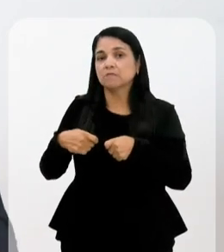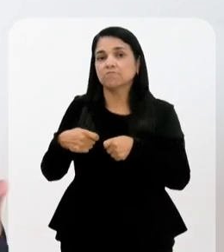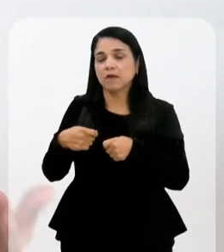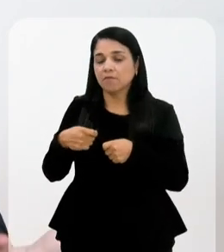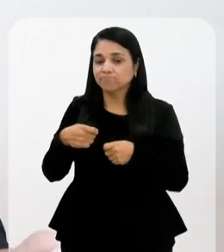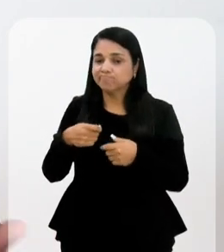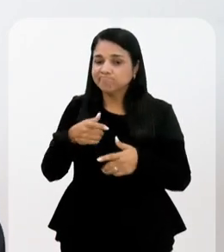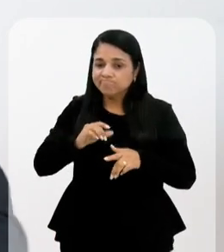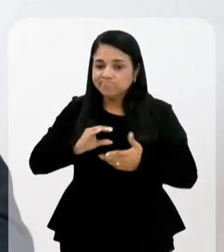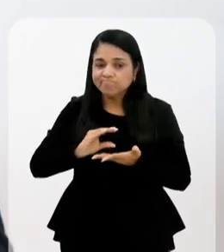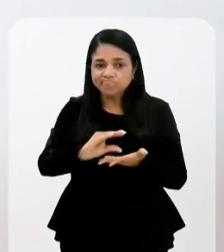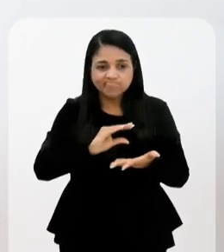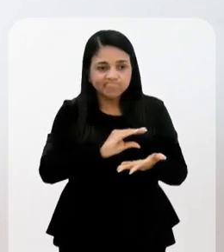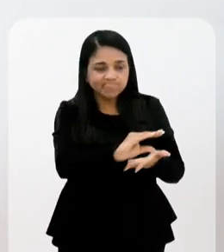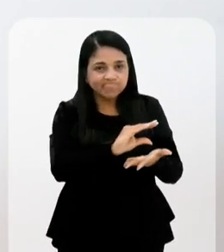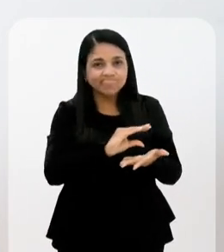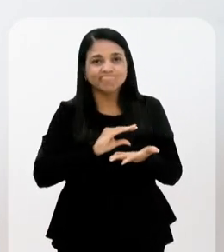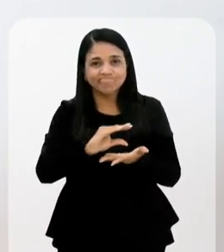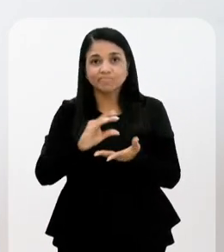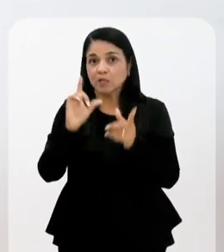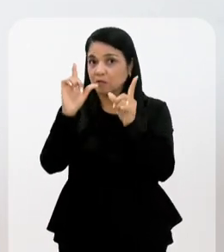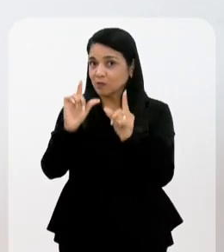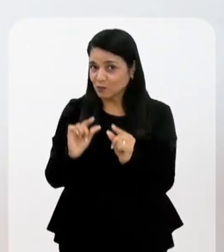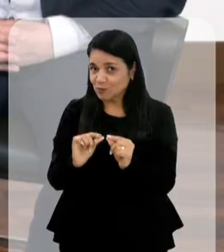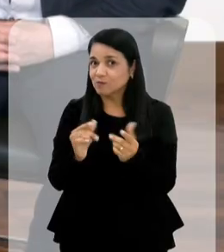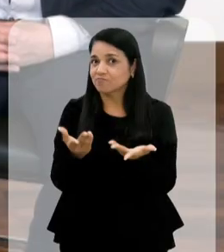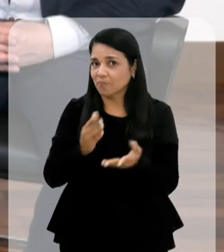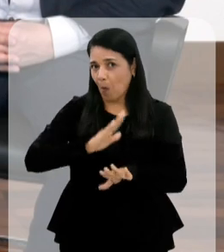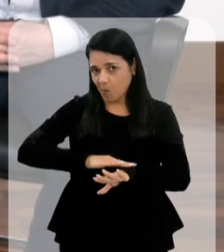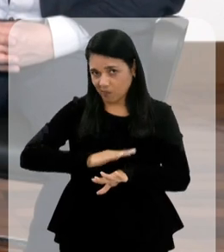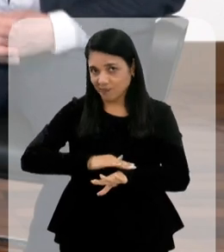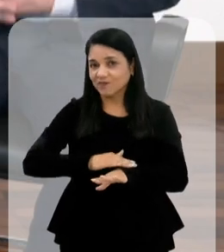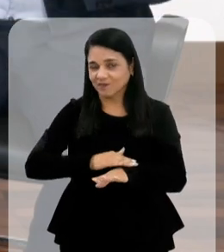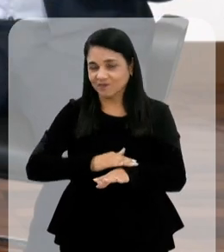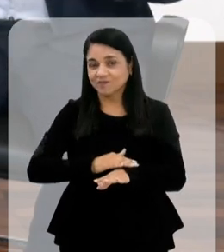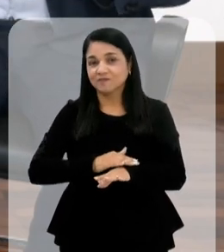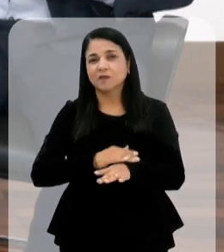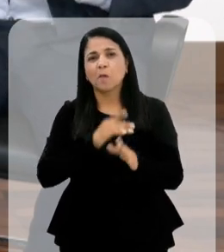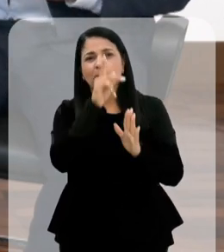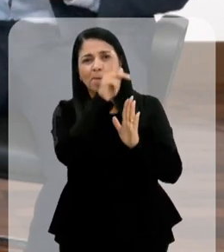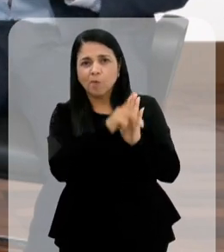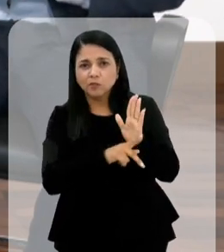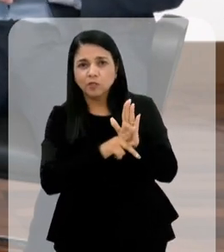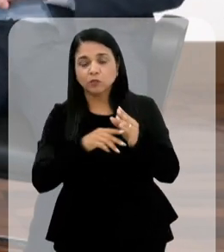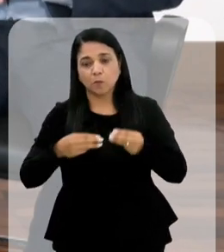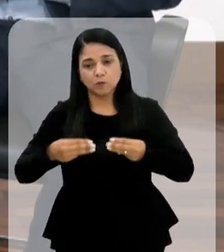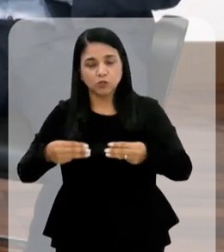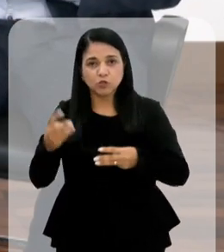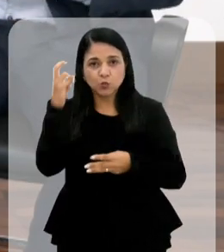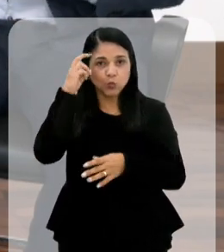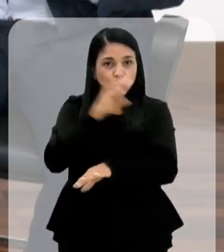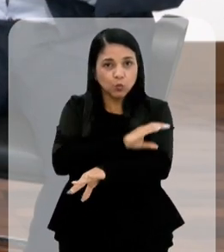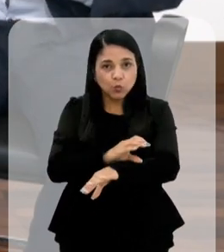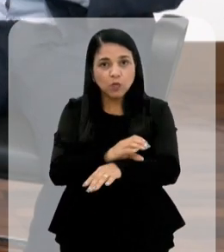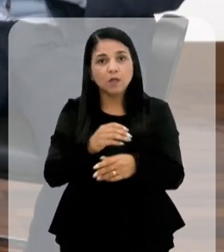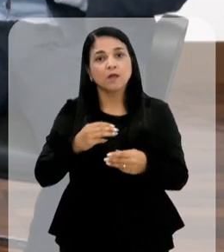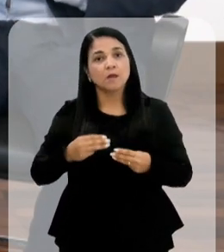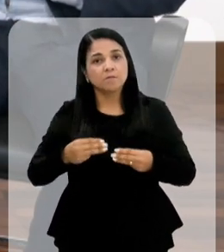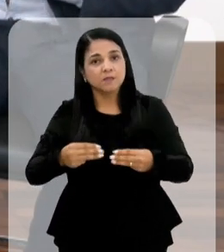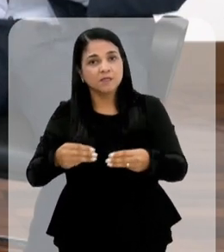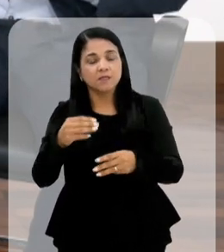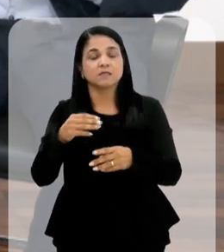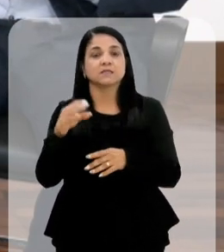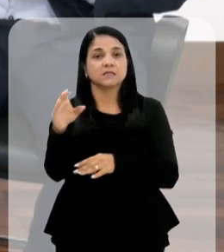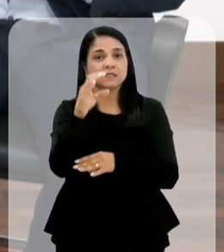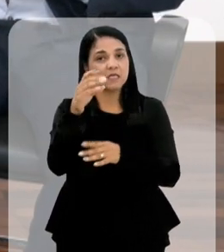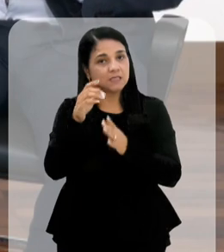sobrevivência, ainda mais no momento que a gente teve os orçamentos aí reduzidos. Então, assim, a gente fez projeto com o Ministério da Cultura, a gente fez projeto com o